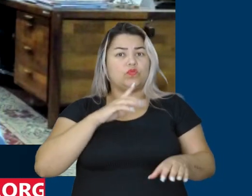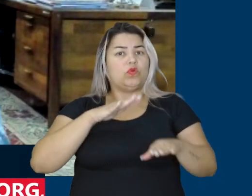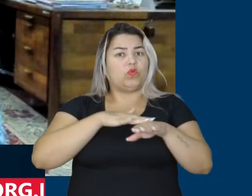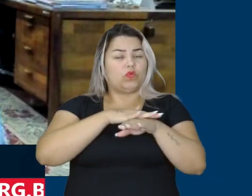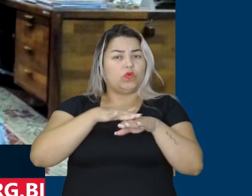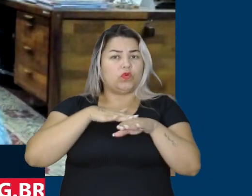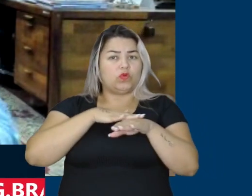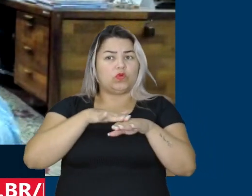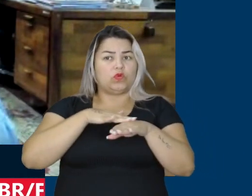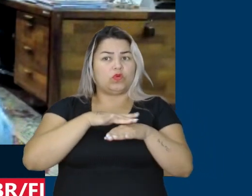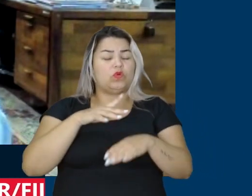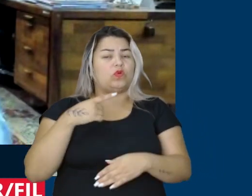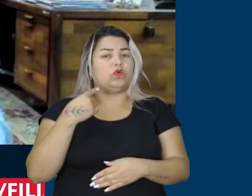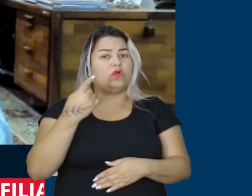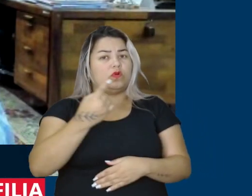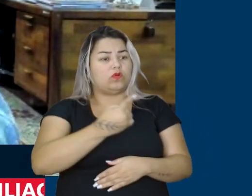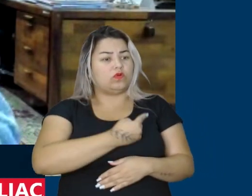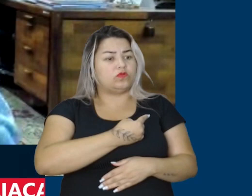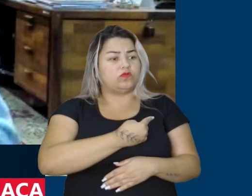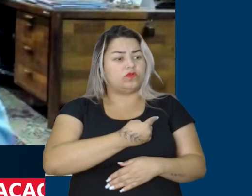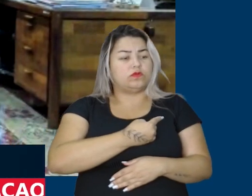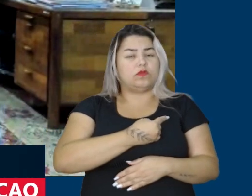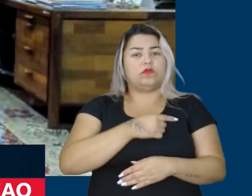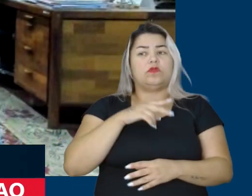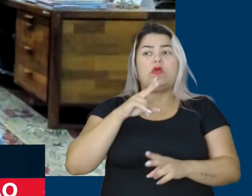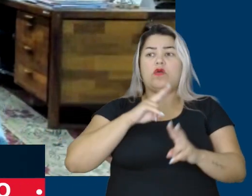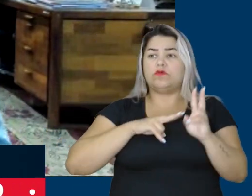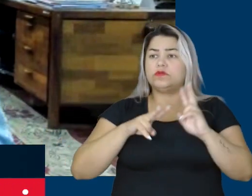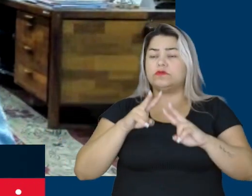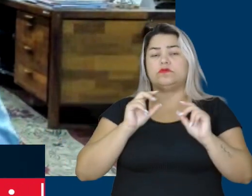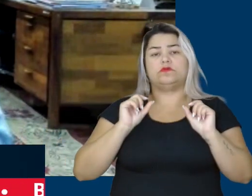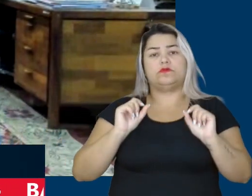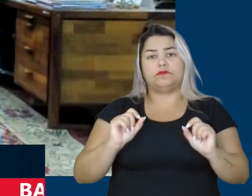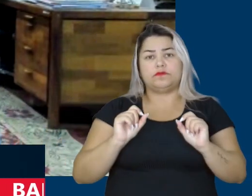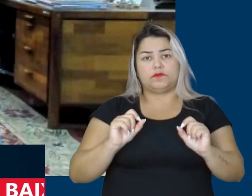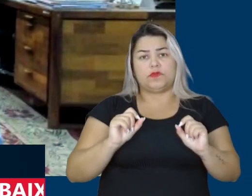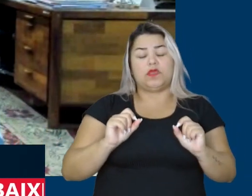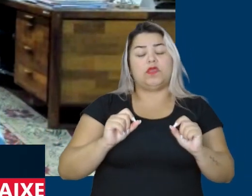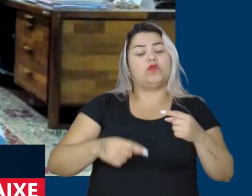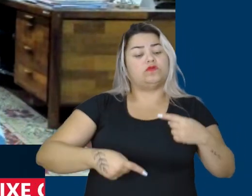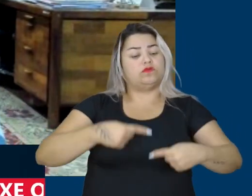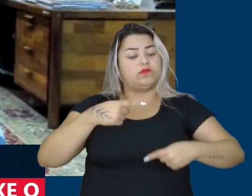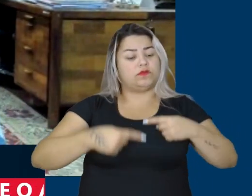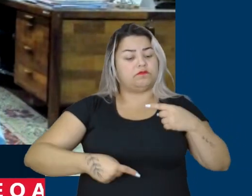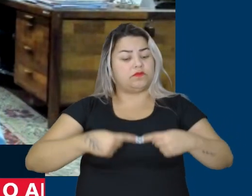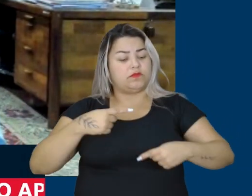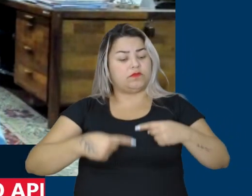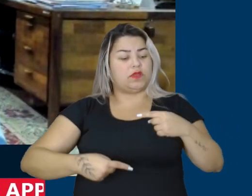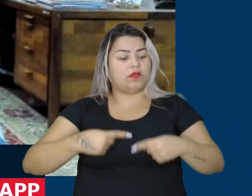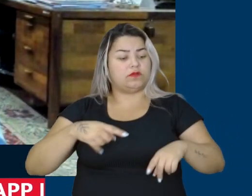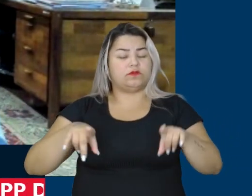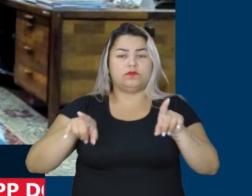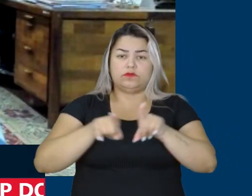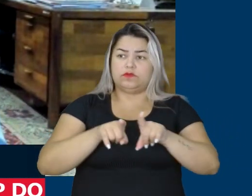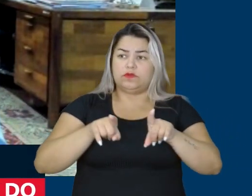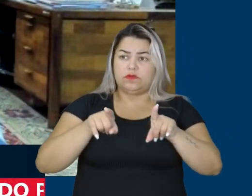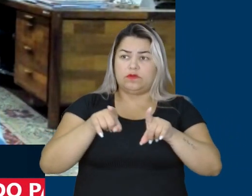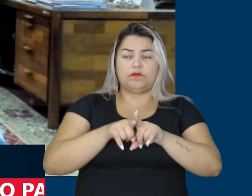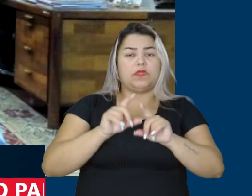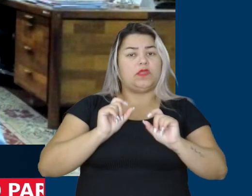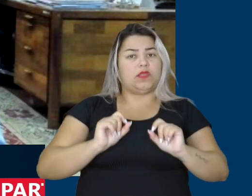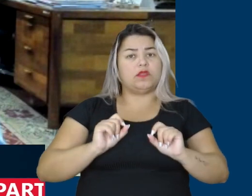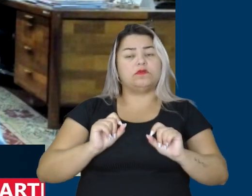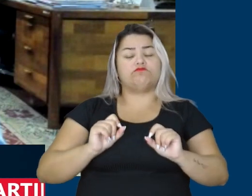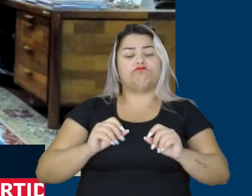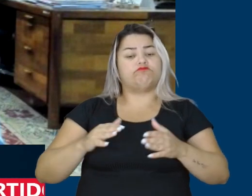com os nossos dirigentes que estão acompanhando lá na ponta esse debate desse grupo tripartite e